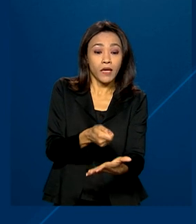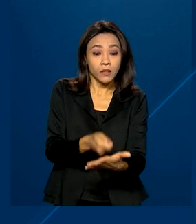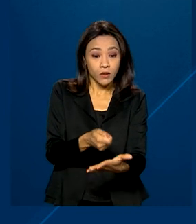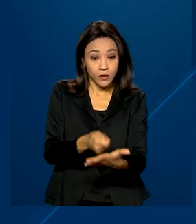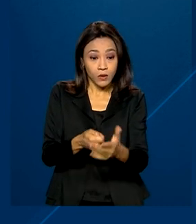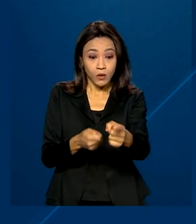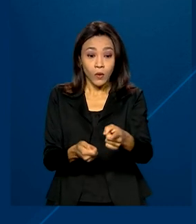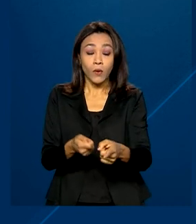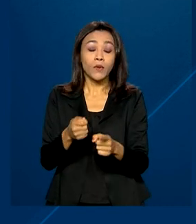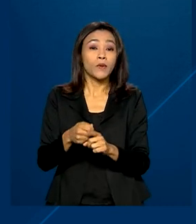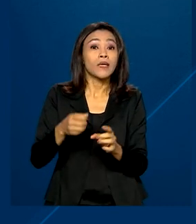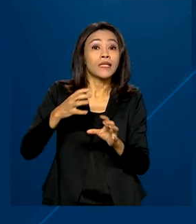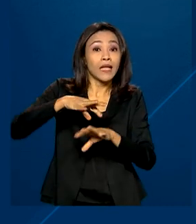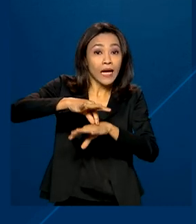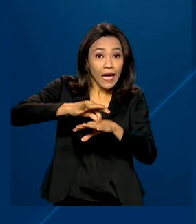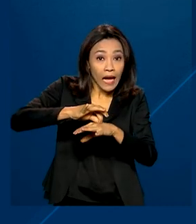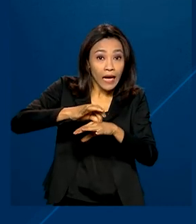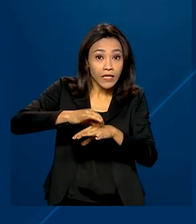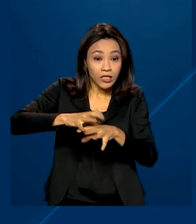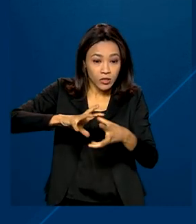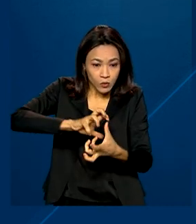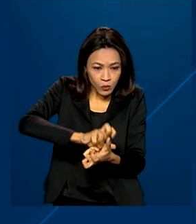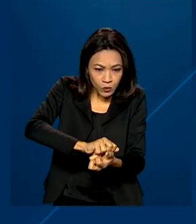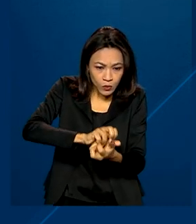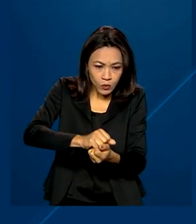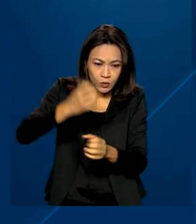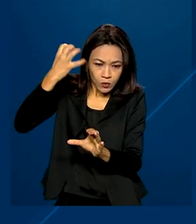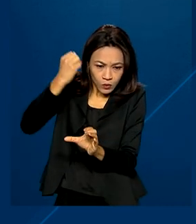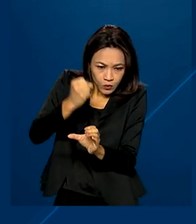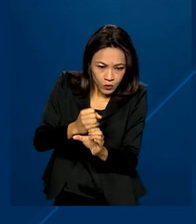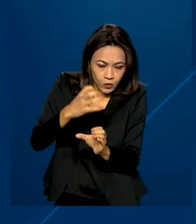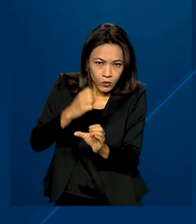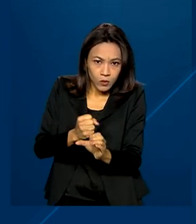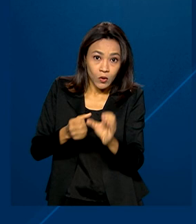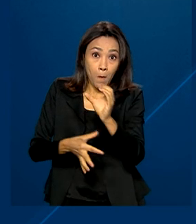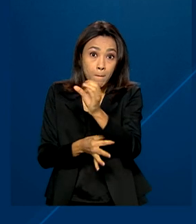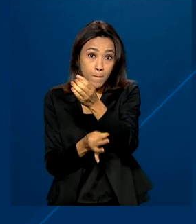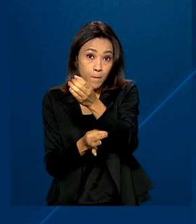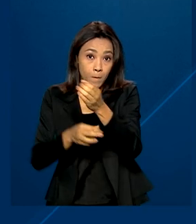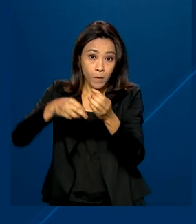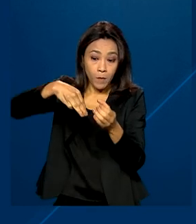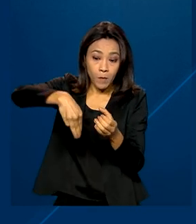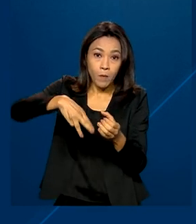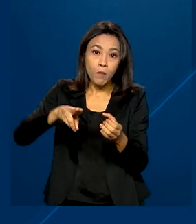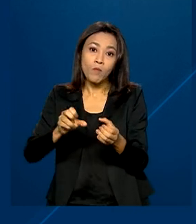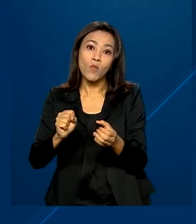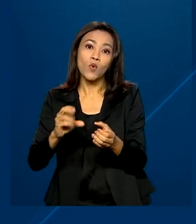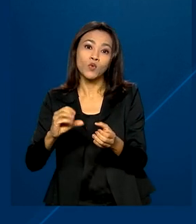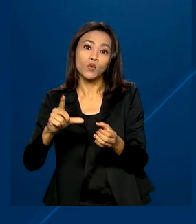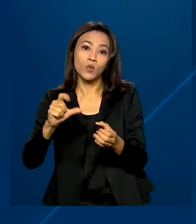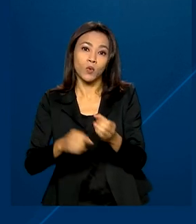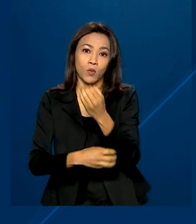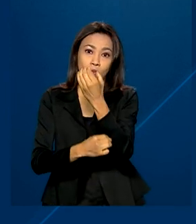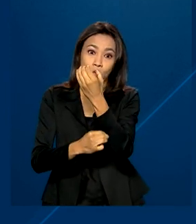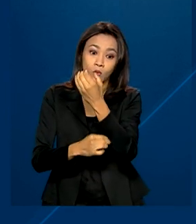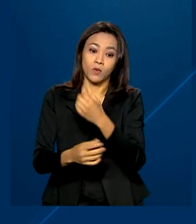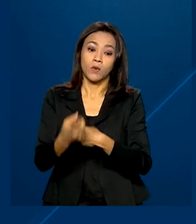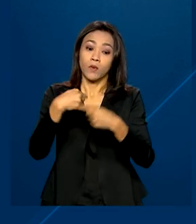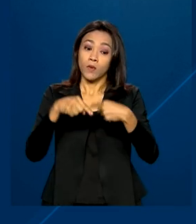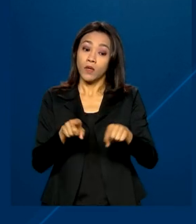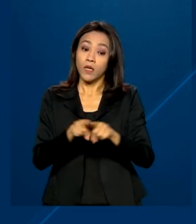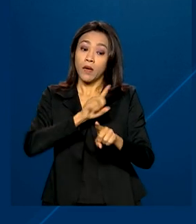fabricação de carne moída a carne obtida das massas musculares esqueléticas. E é proibida a